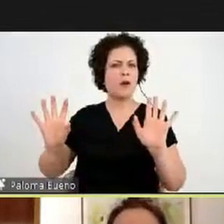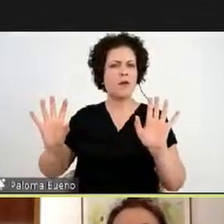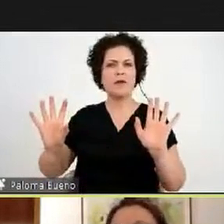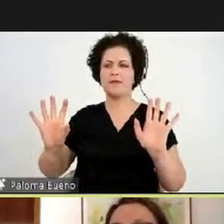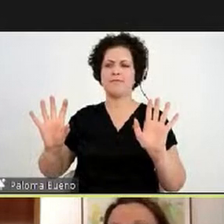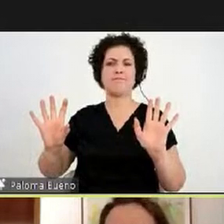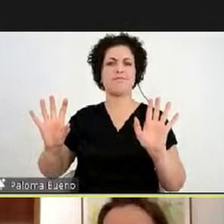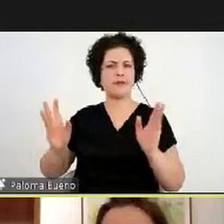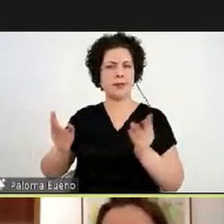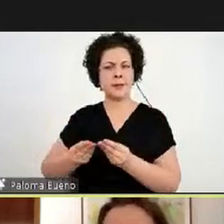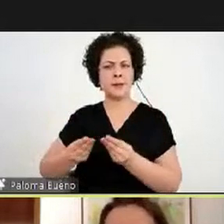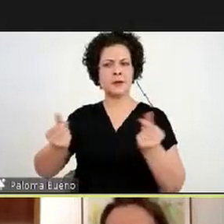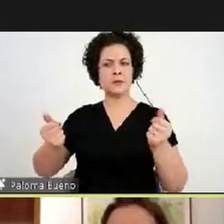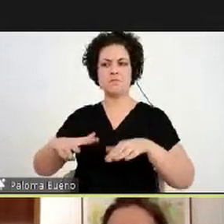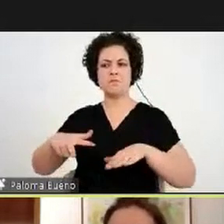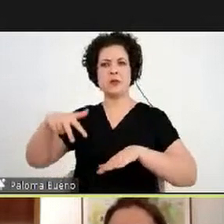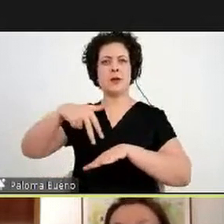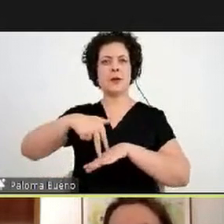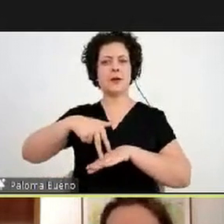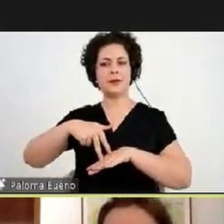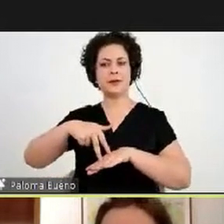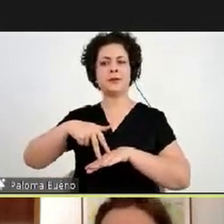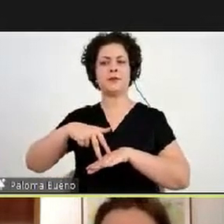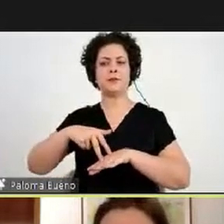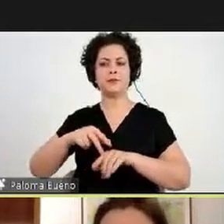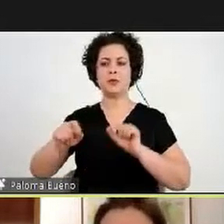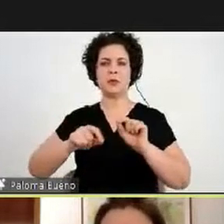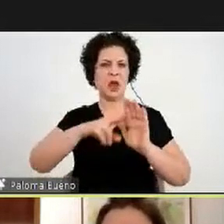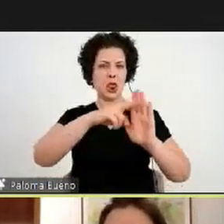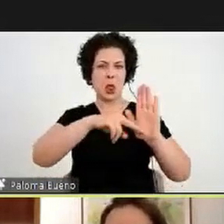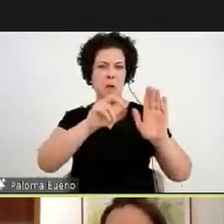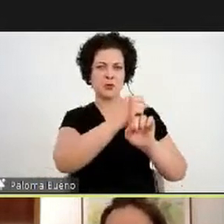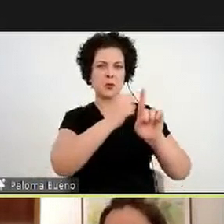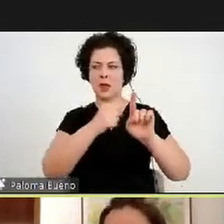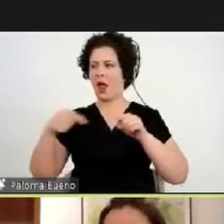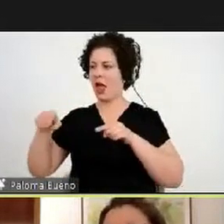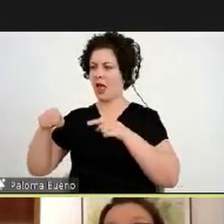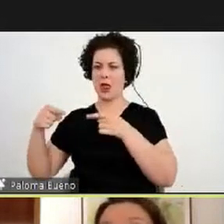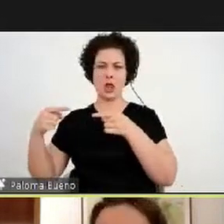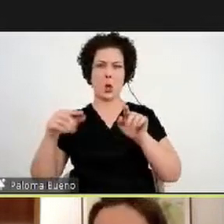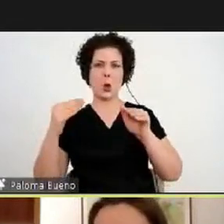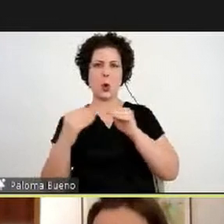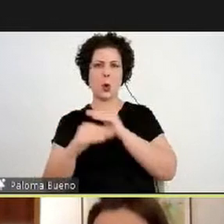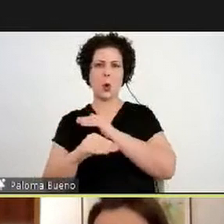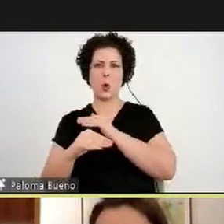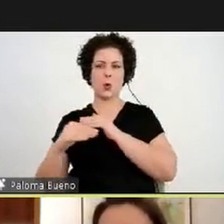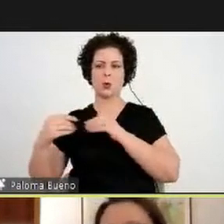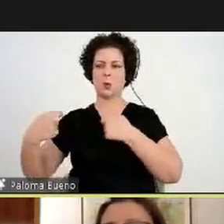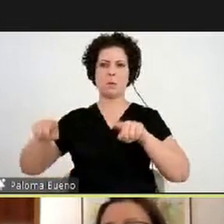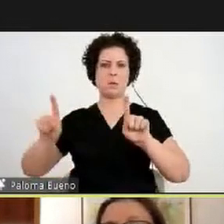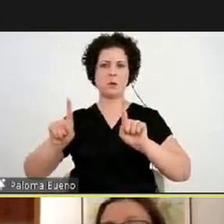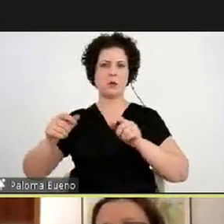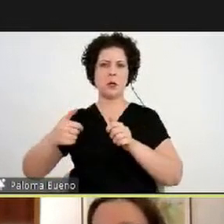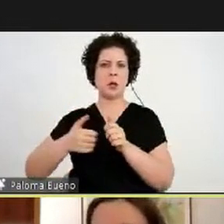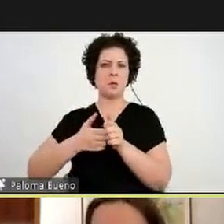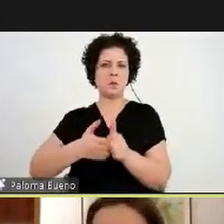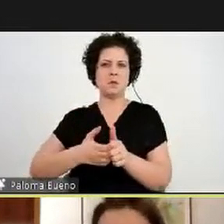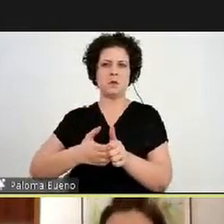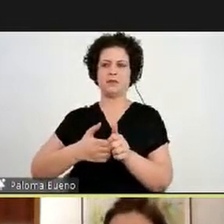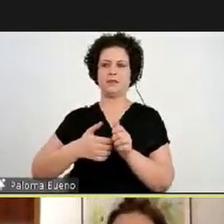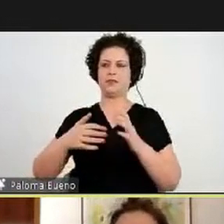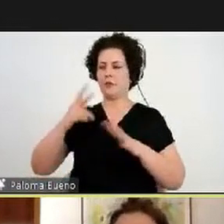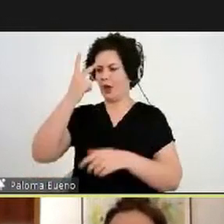se posicionando contra normas da sociedade que eles, que não é preciso seguir, né? Então, seja você